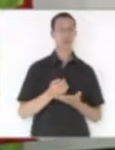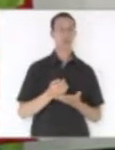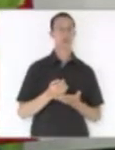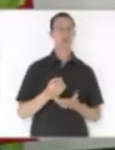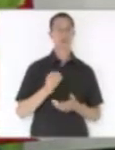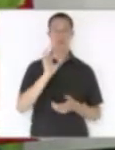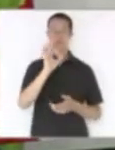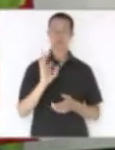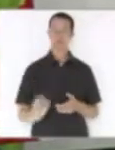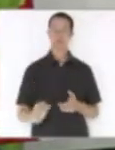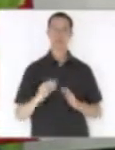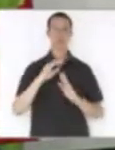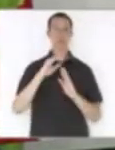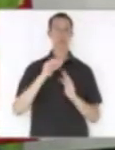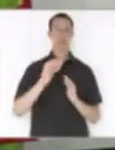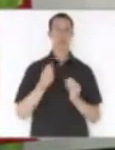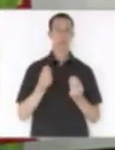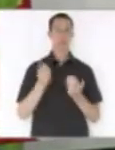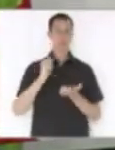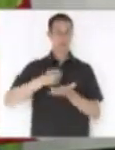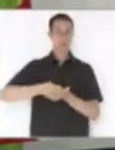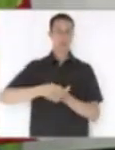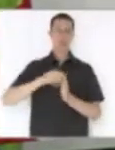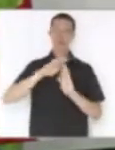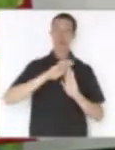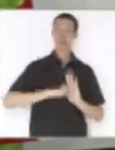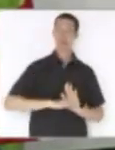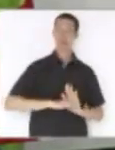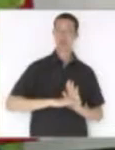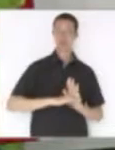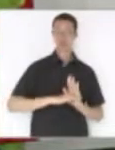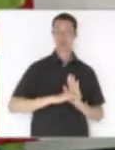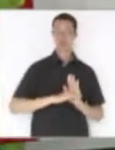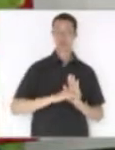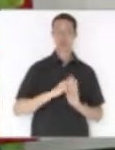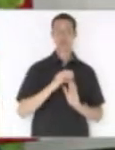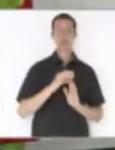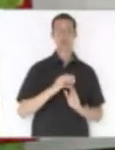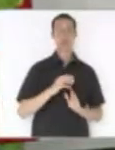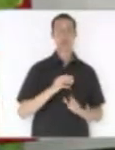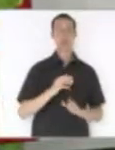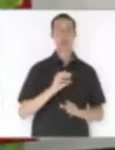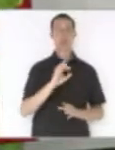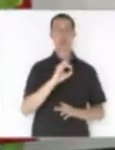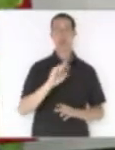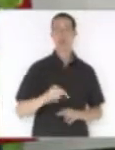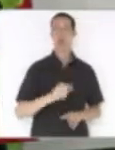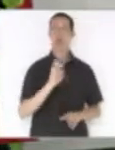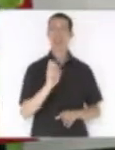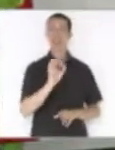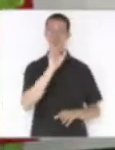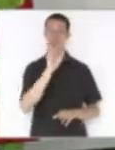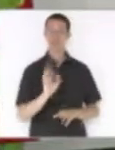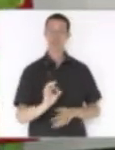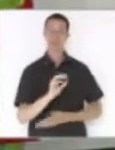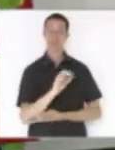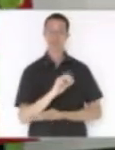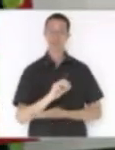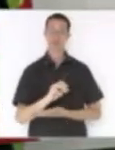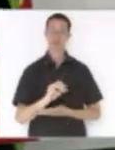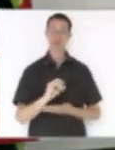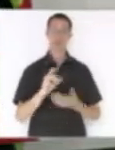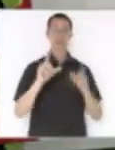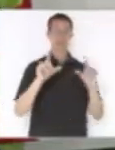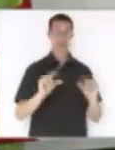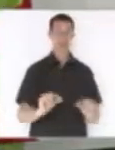para 0,5% ao ano, a sua parte na alíquota, para a contribuição para a saúde, diminui,